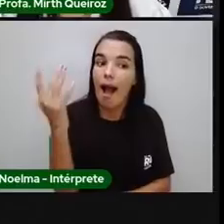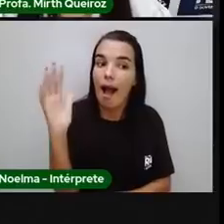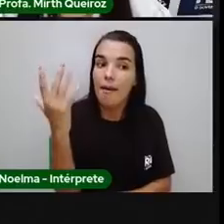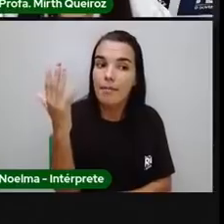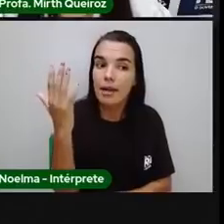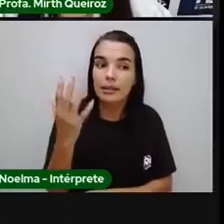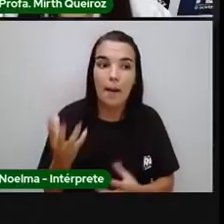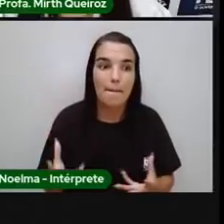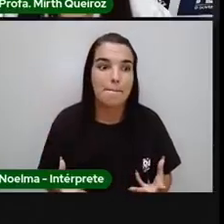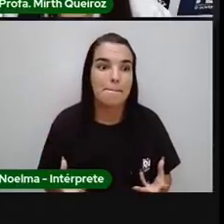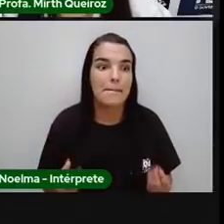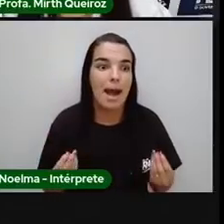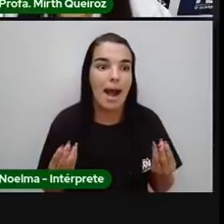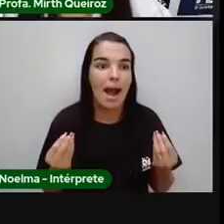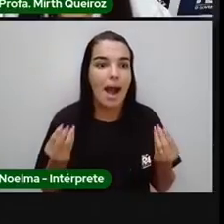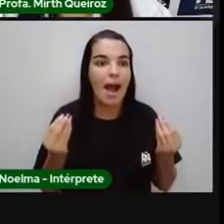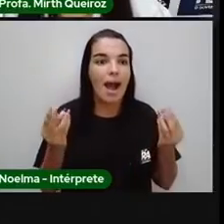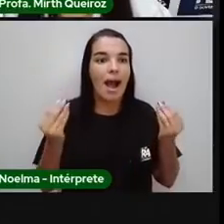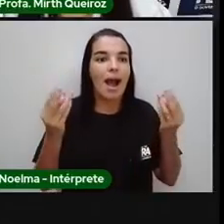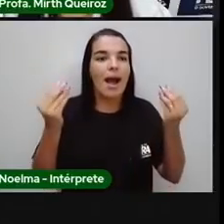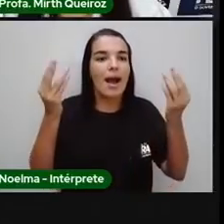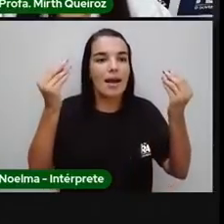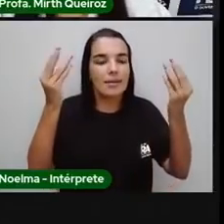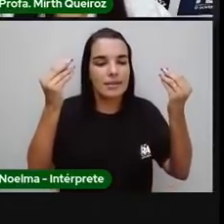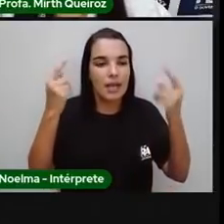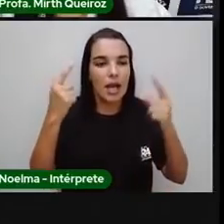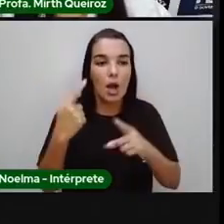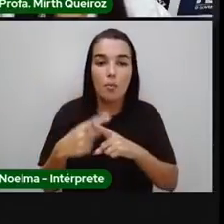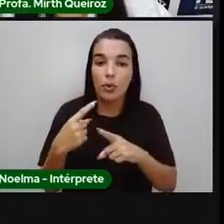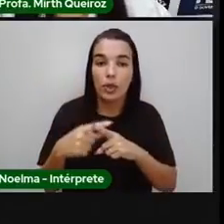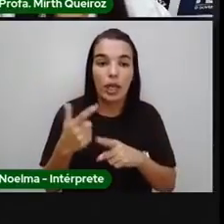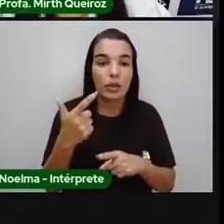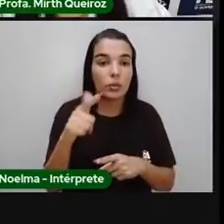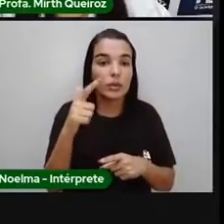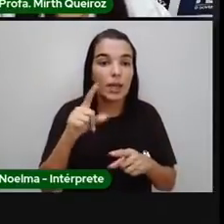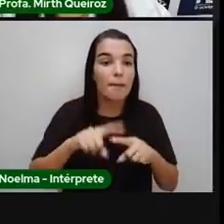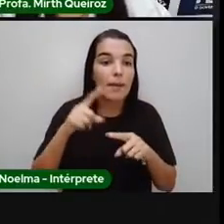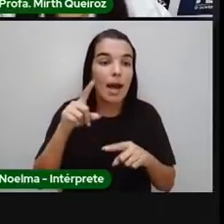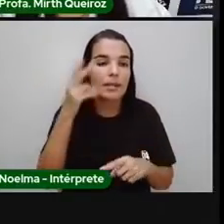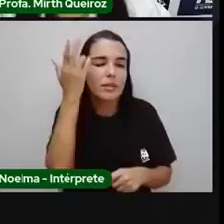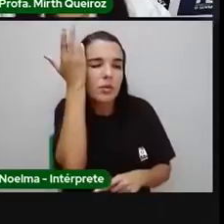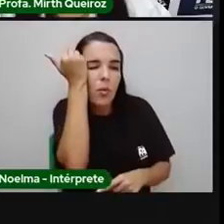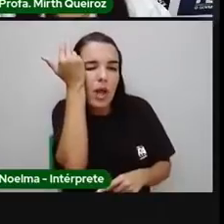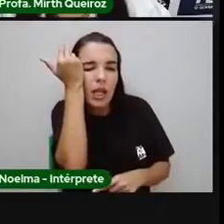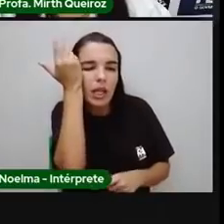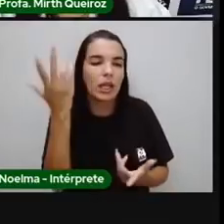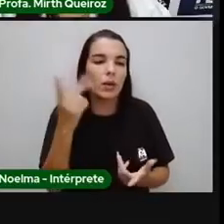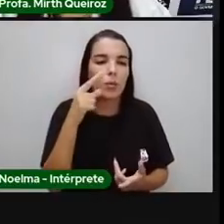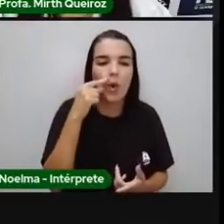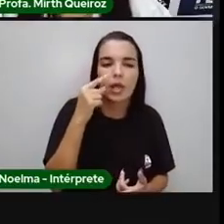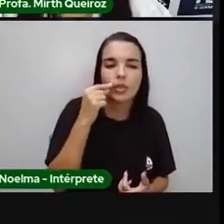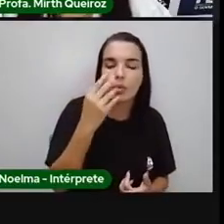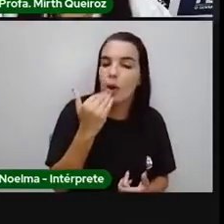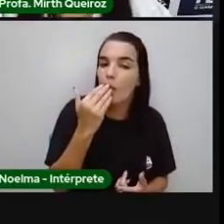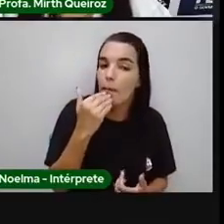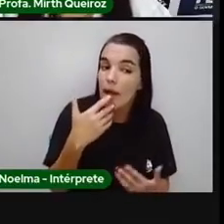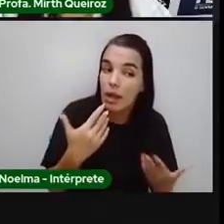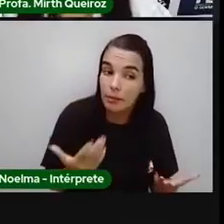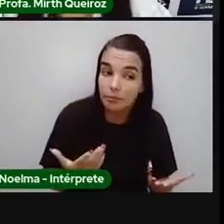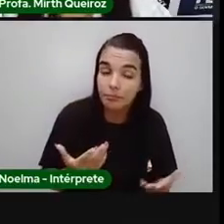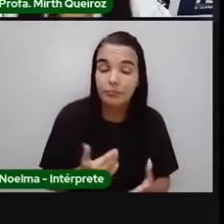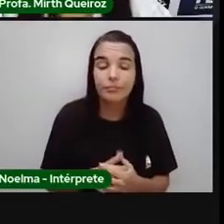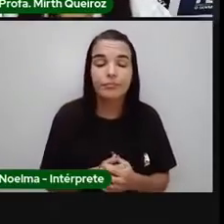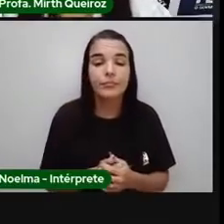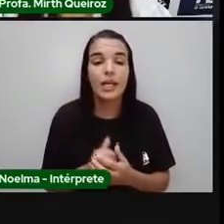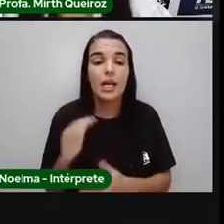vai aumentar. Vai aumentar a quantidade de plantas, porque nós não temos vários coelhinhos, ratinho para poder comer a planta. Vai